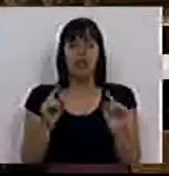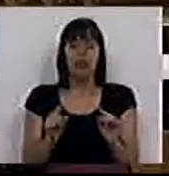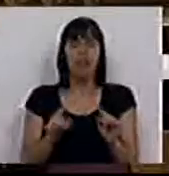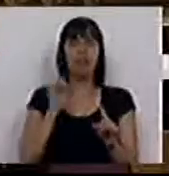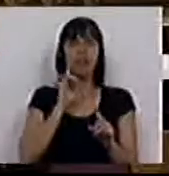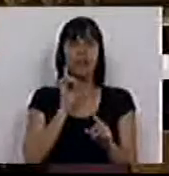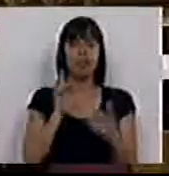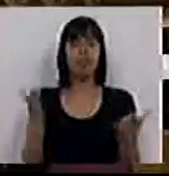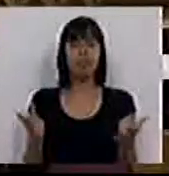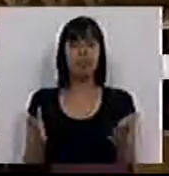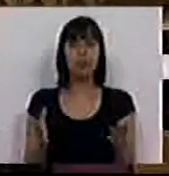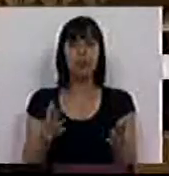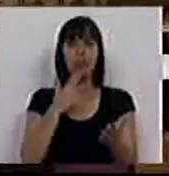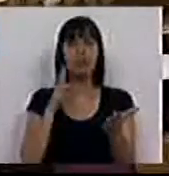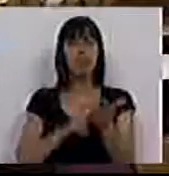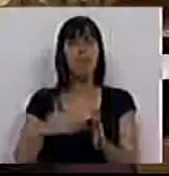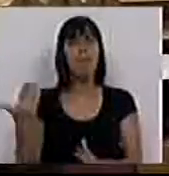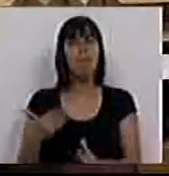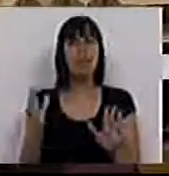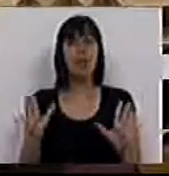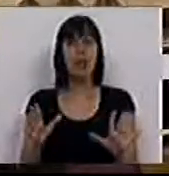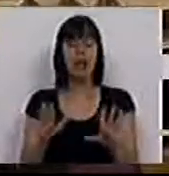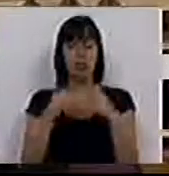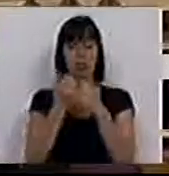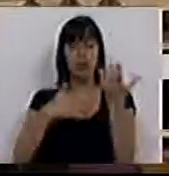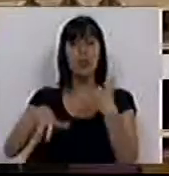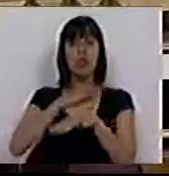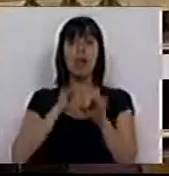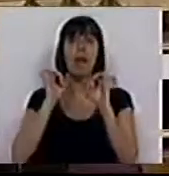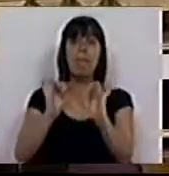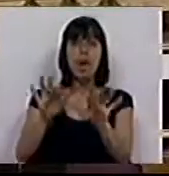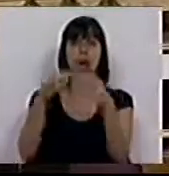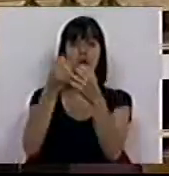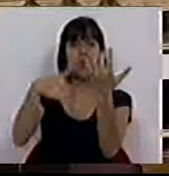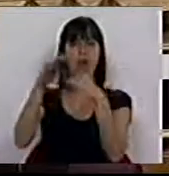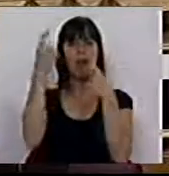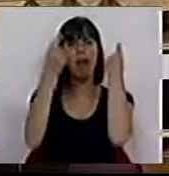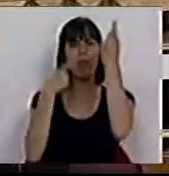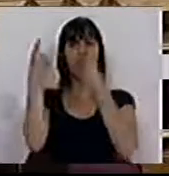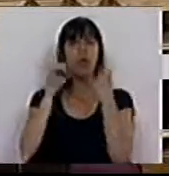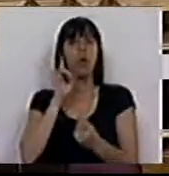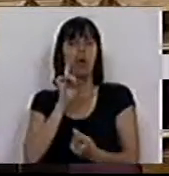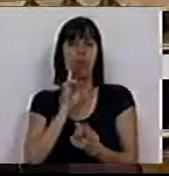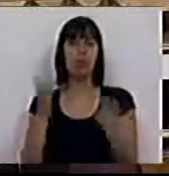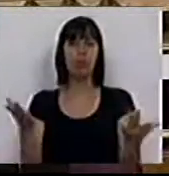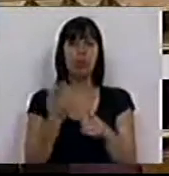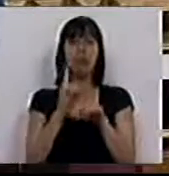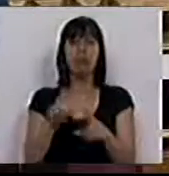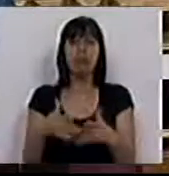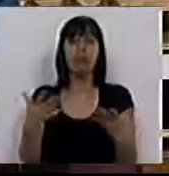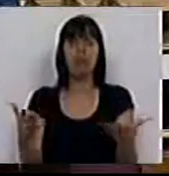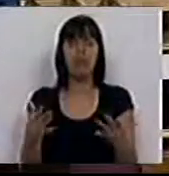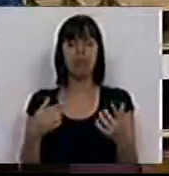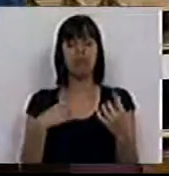ela é importante, que de facto merece da sociedade e para a sociedade uma reflexão relevante, porque